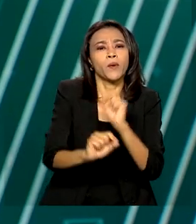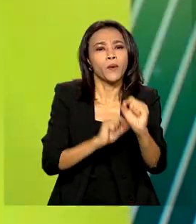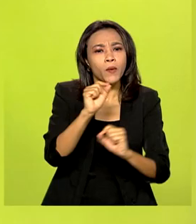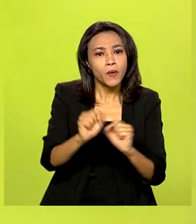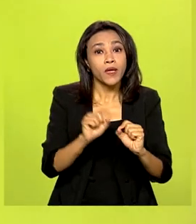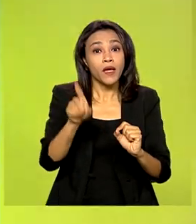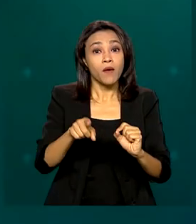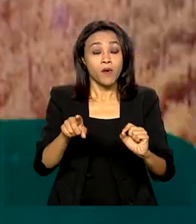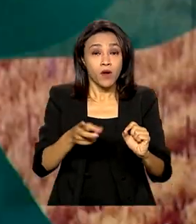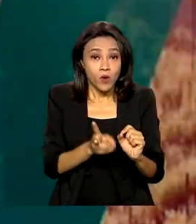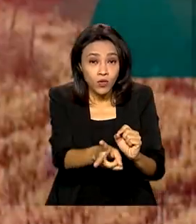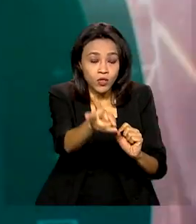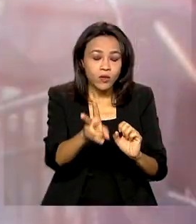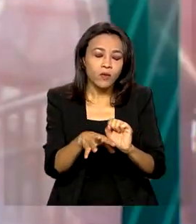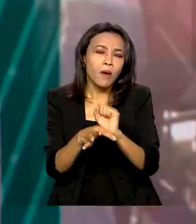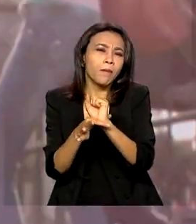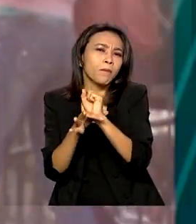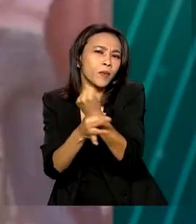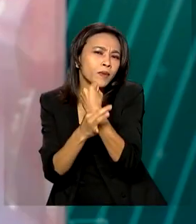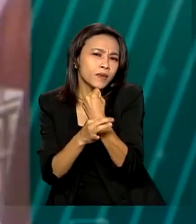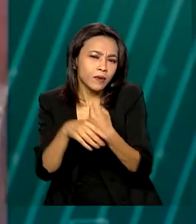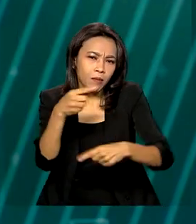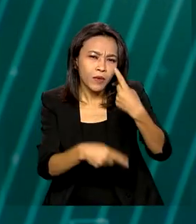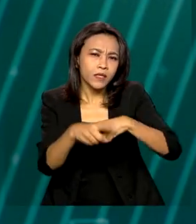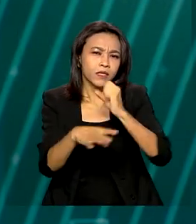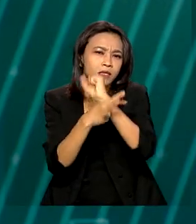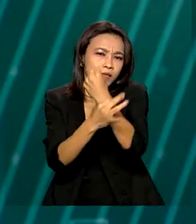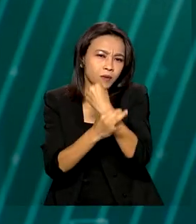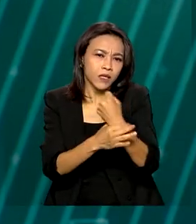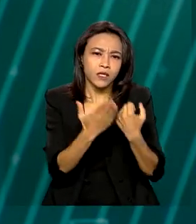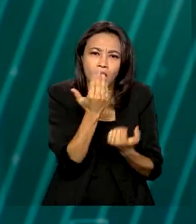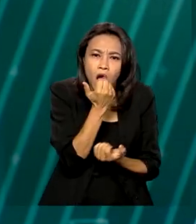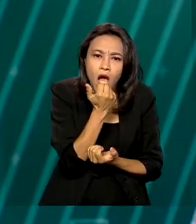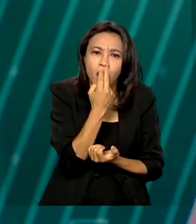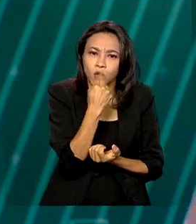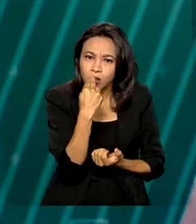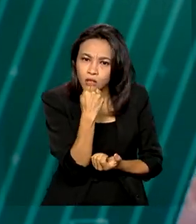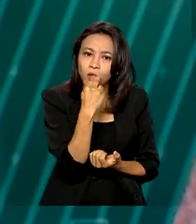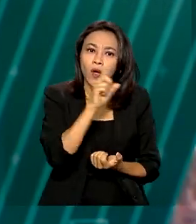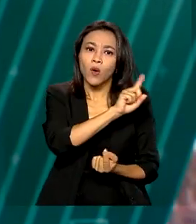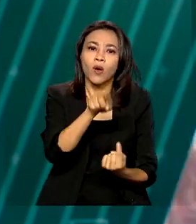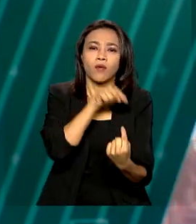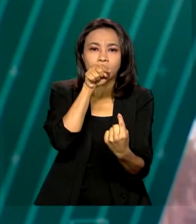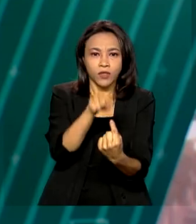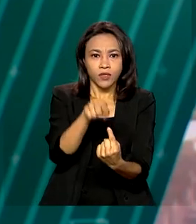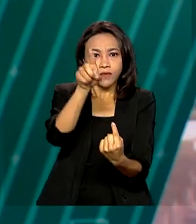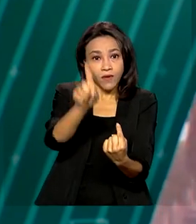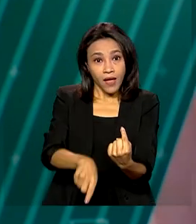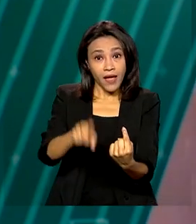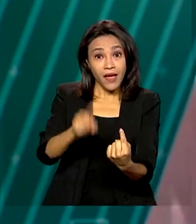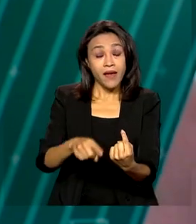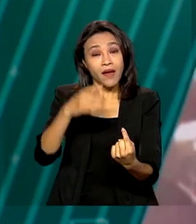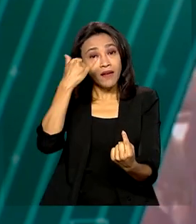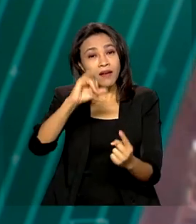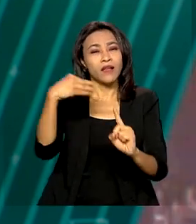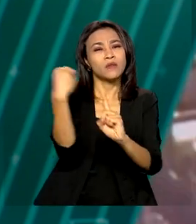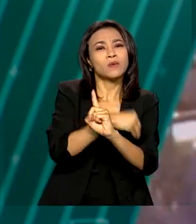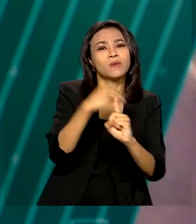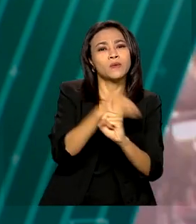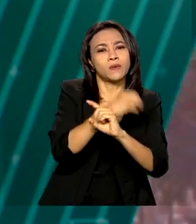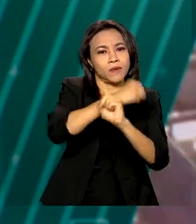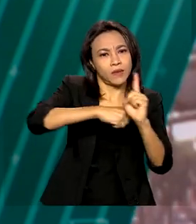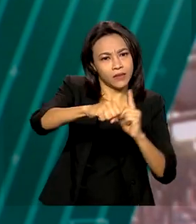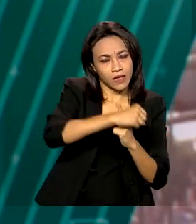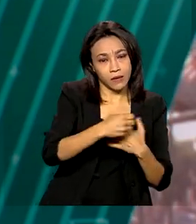consolidação da política de segurança alimentar e nutricional que tem como principal objetivo a superação da vulnerabilidade social.